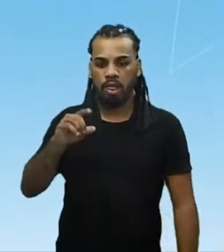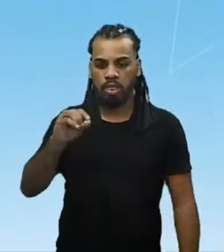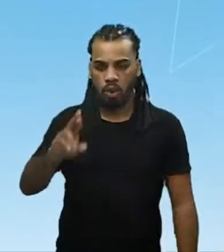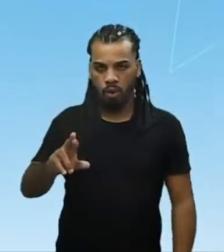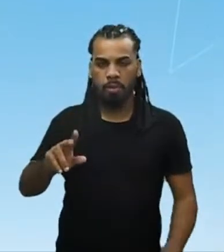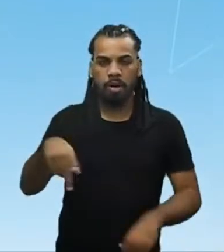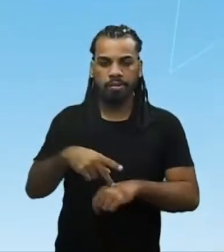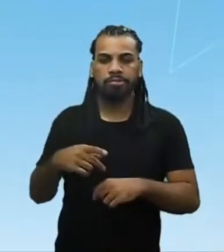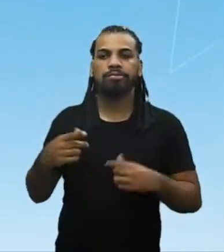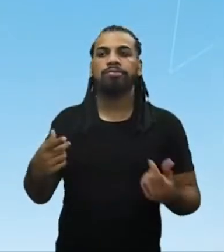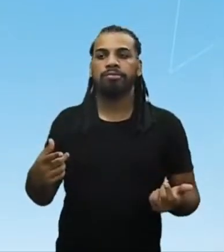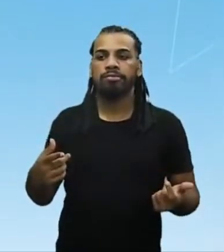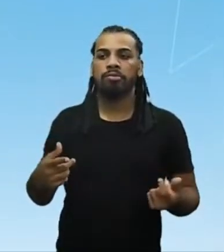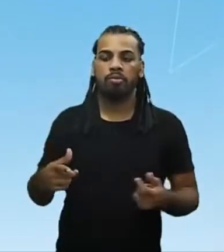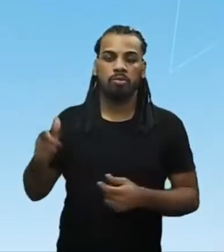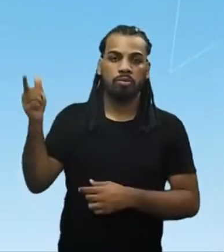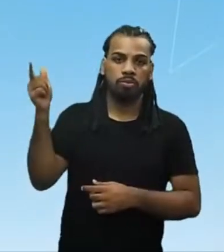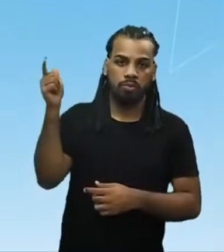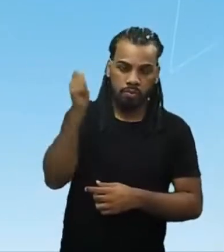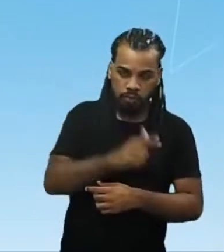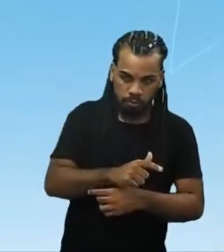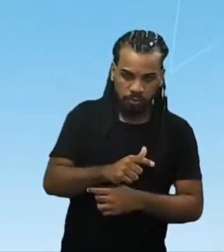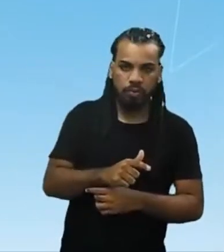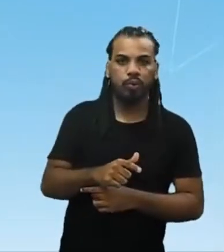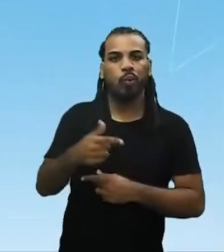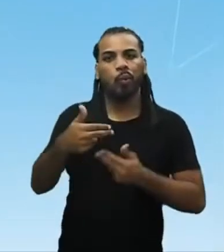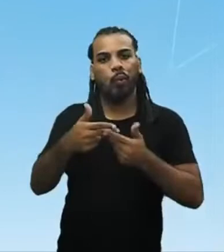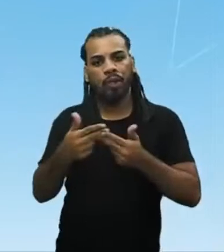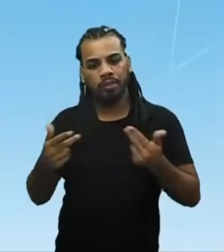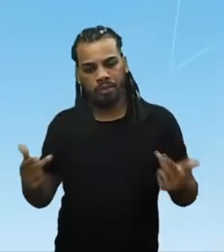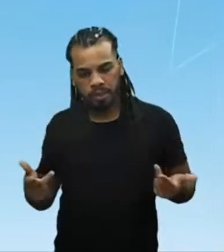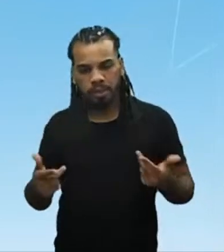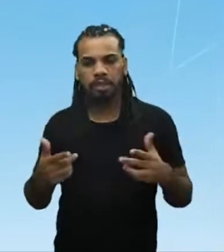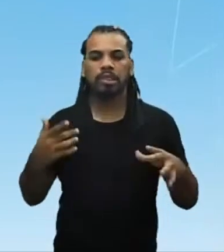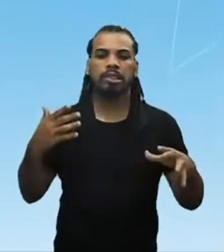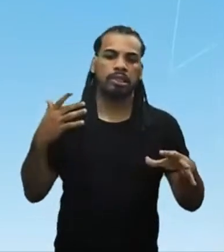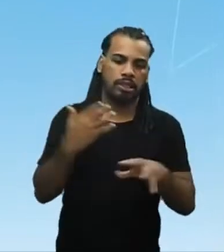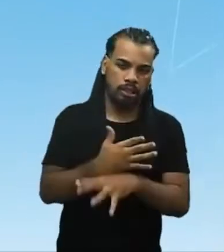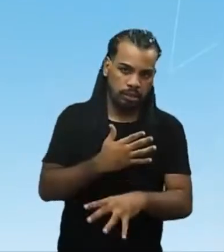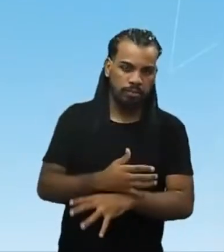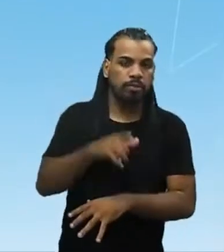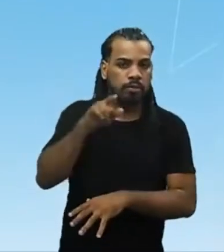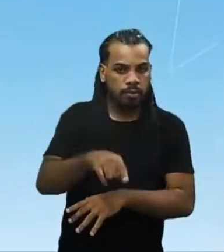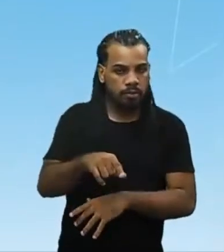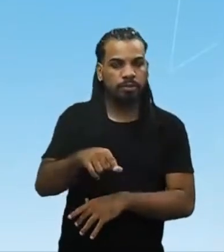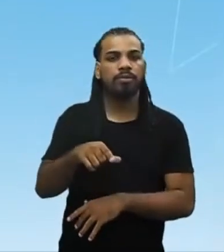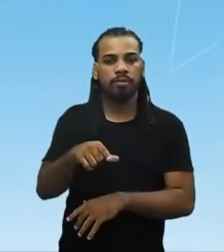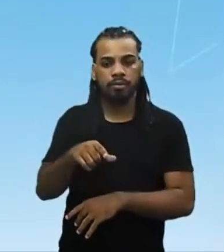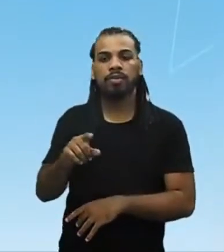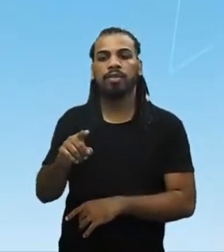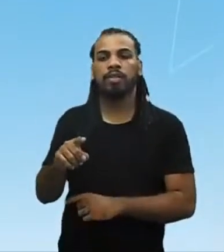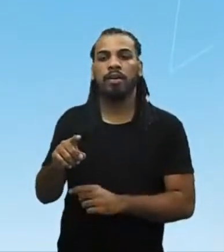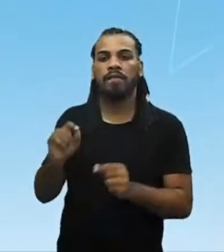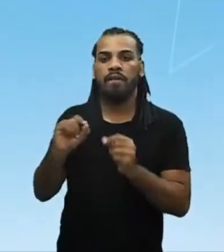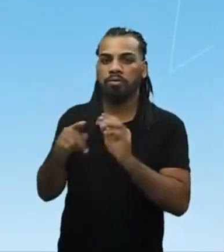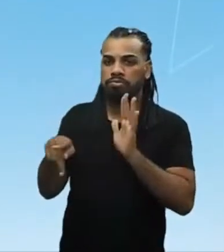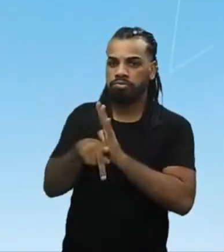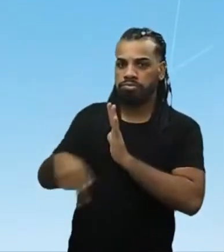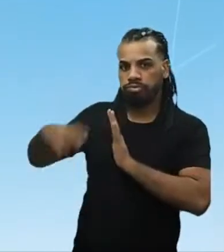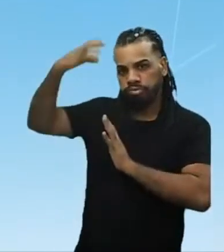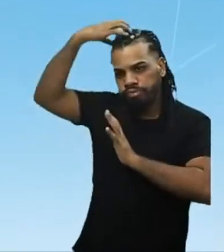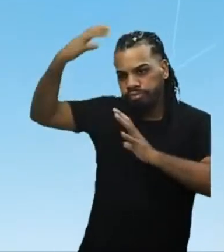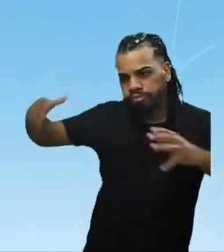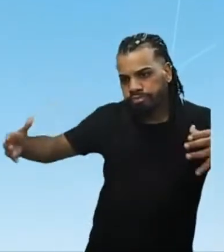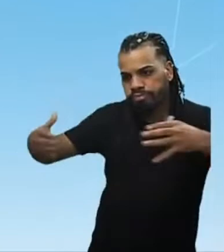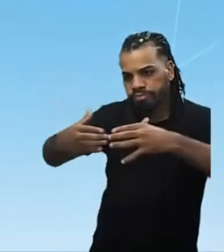conquistaram os territórios desses antigos impérios, dessas antigas civilizações e formaram o seu império, o Império